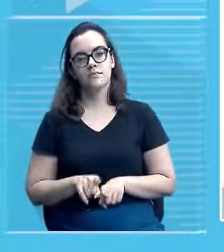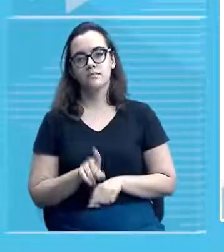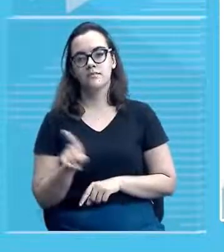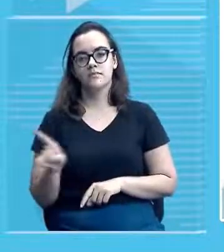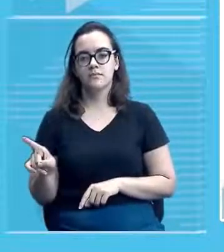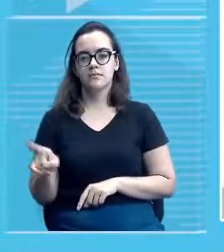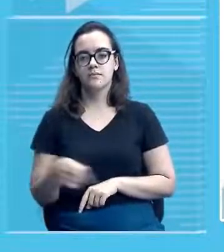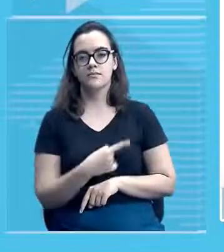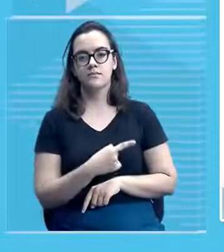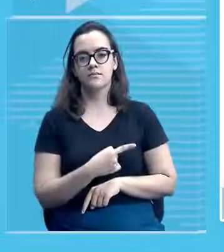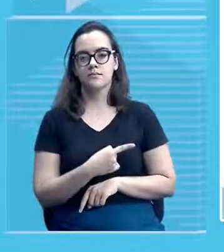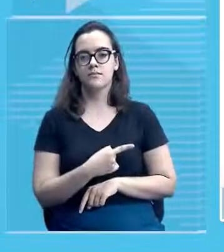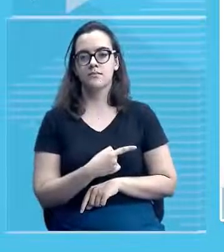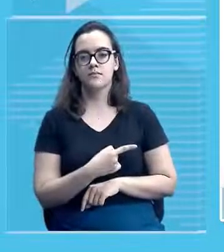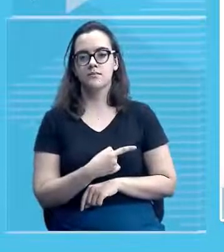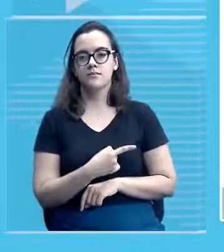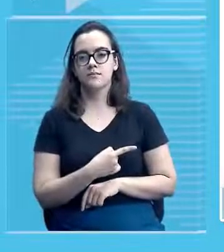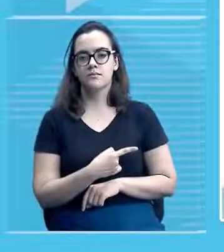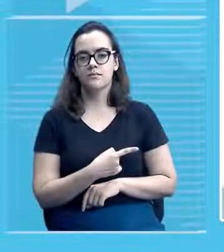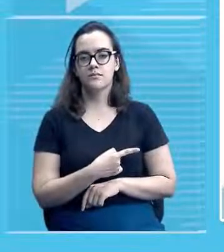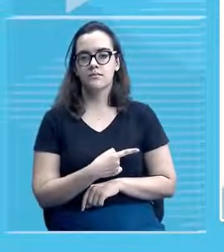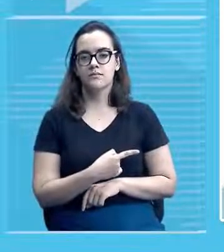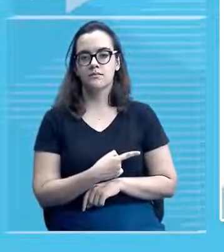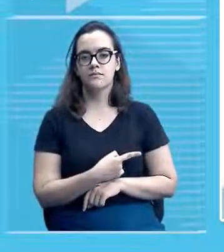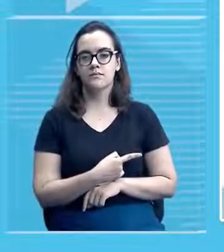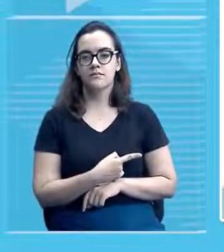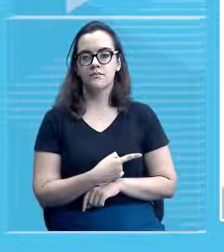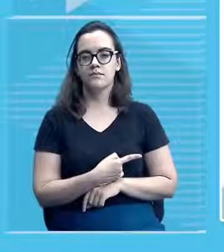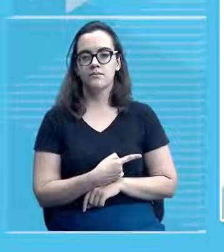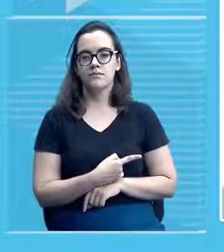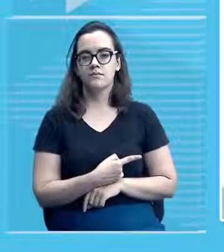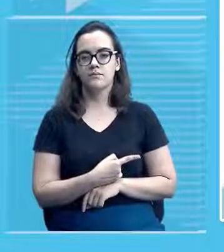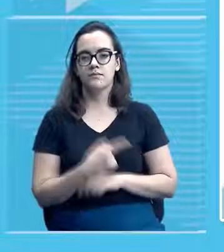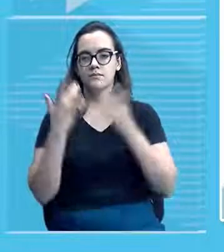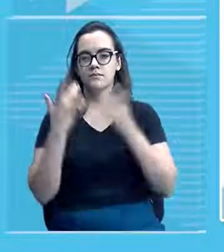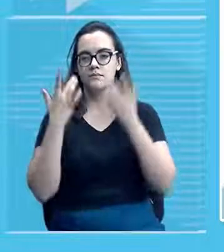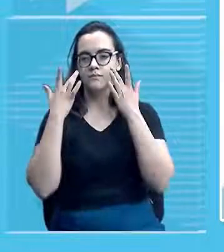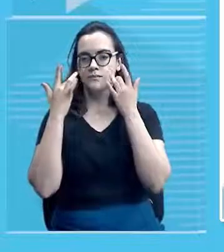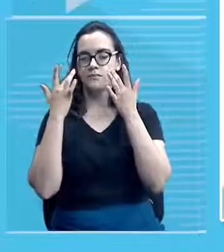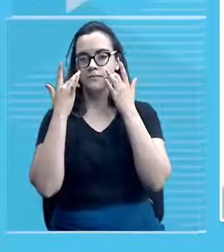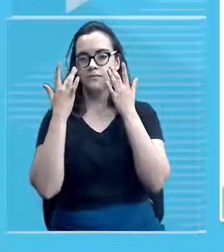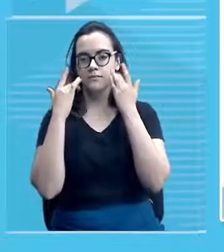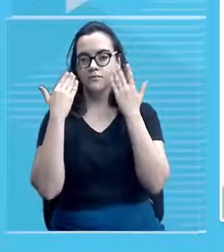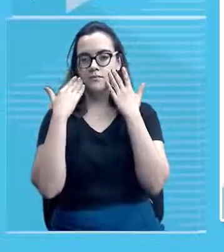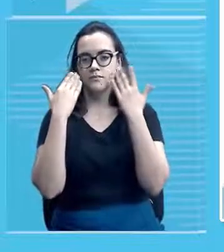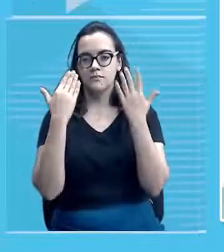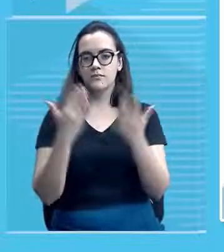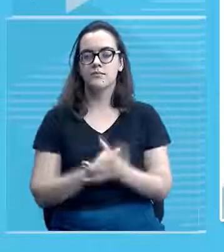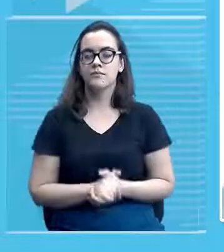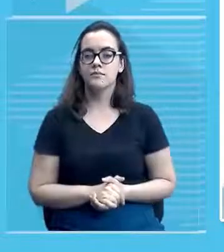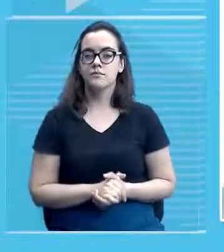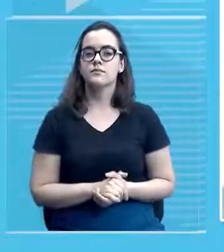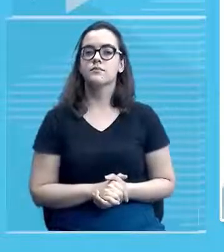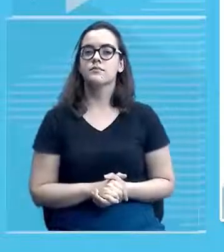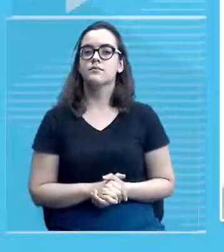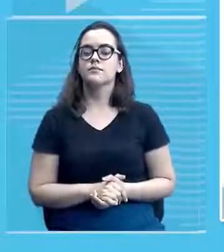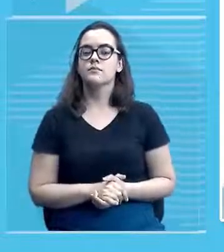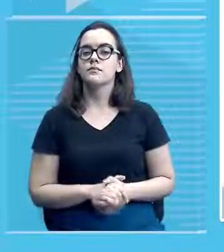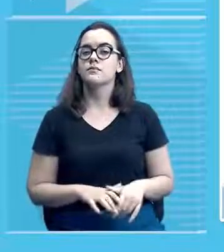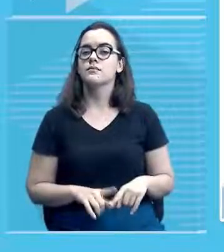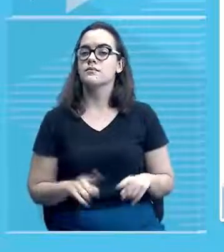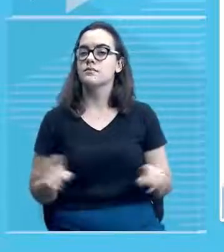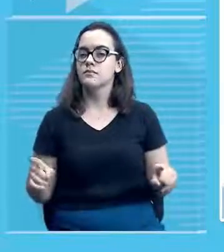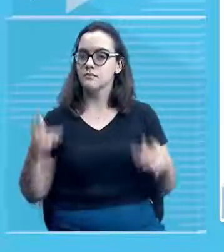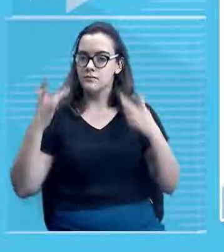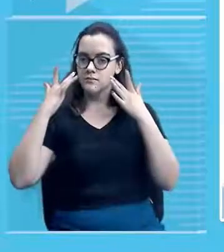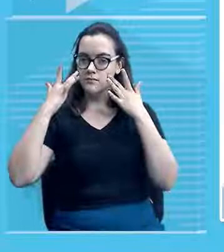destaca exatamente a ocorrência de um espetáculo né? só que esse espetáculo que está ocorrendo aqui